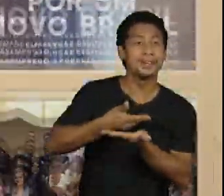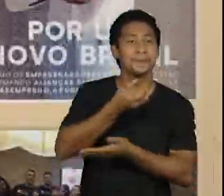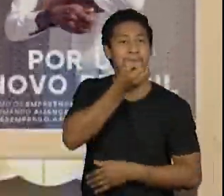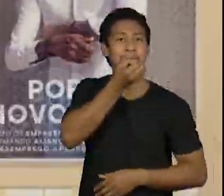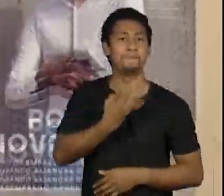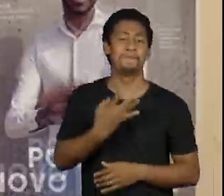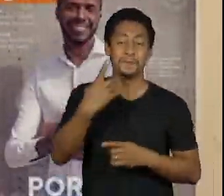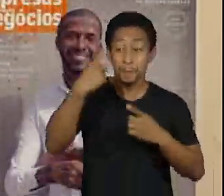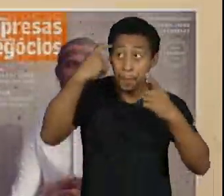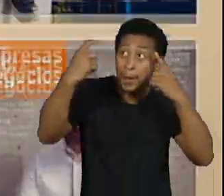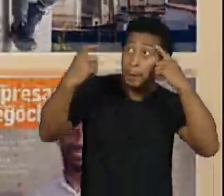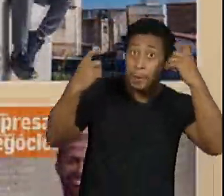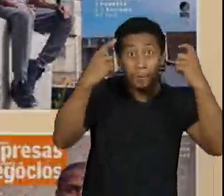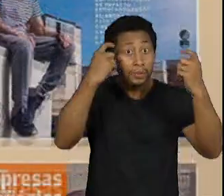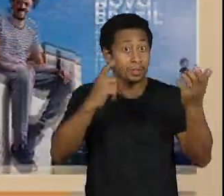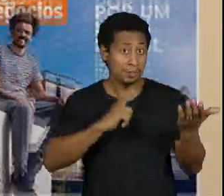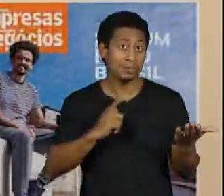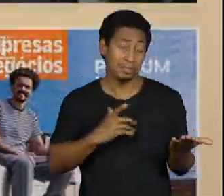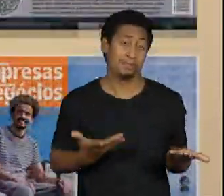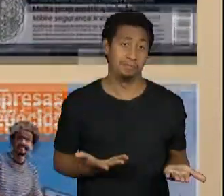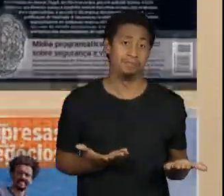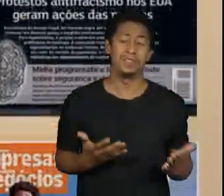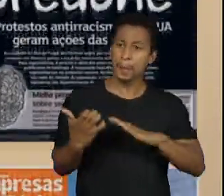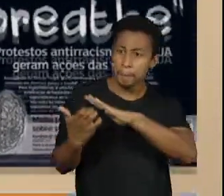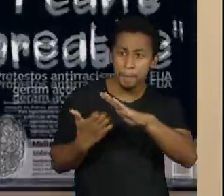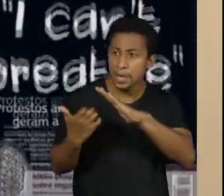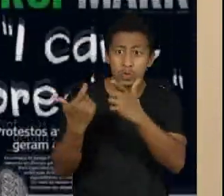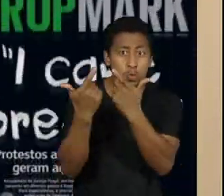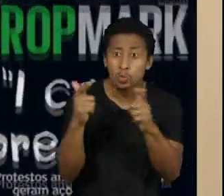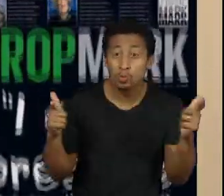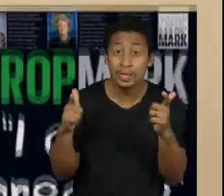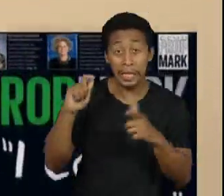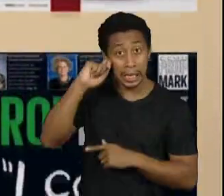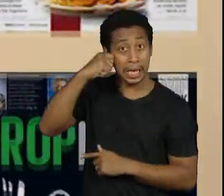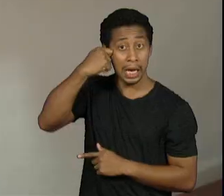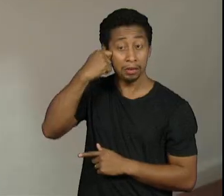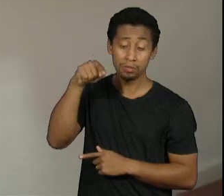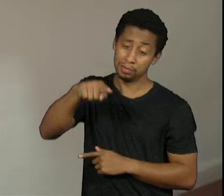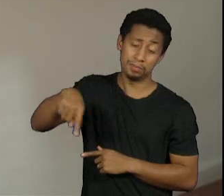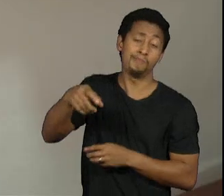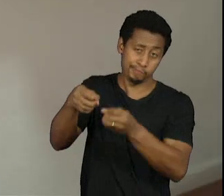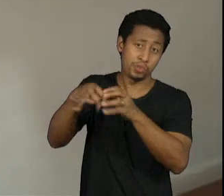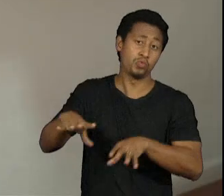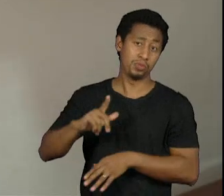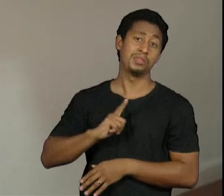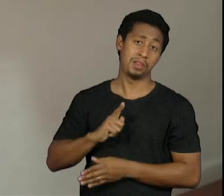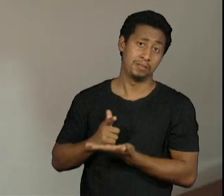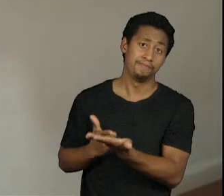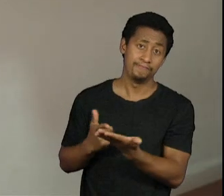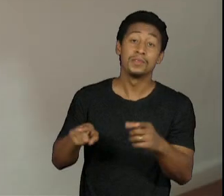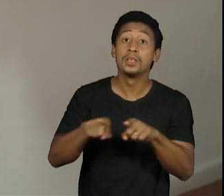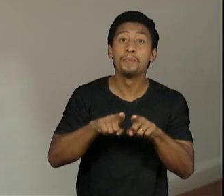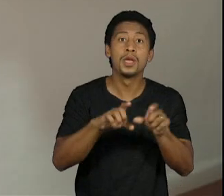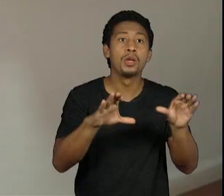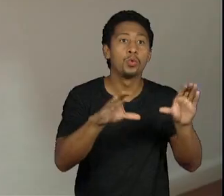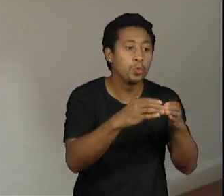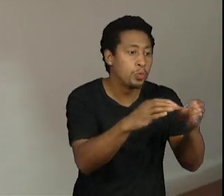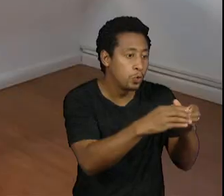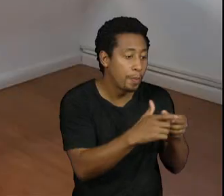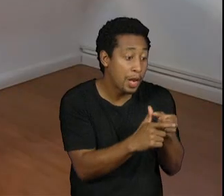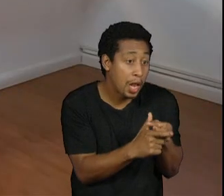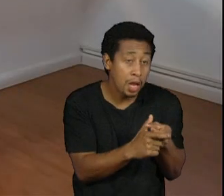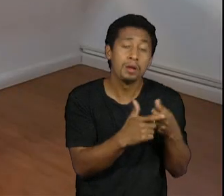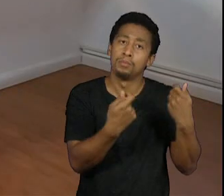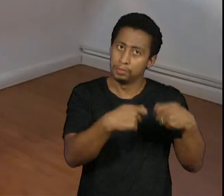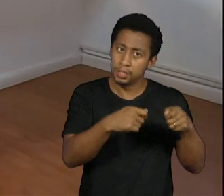só perde quem não tem pessoas negras ou outros grupos minorizados nas empresas